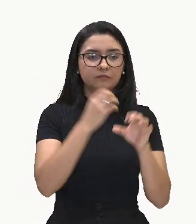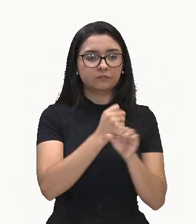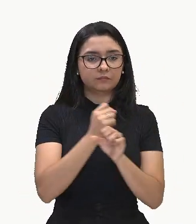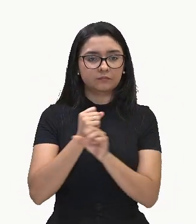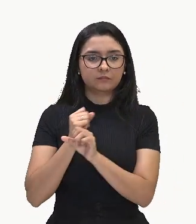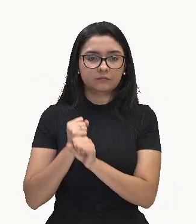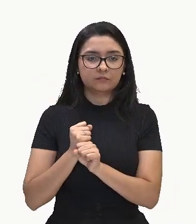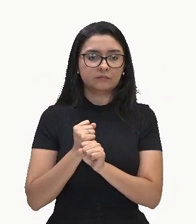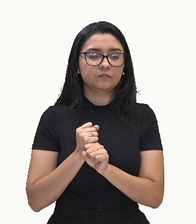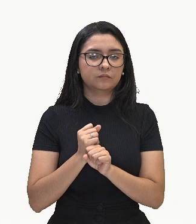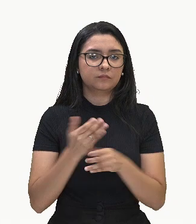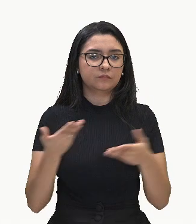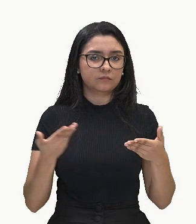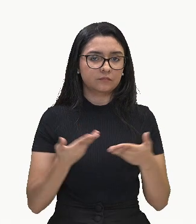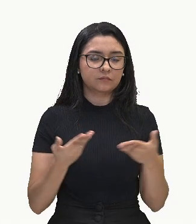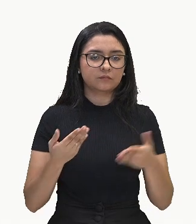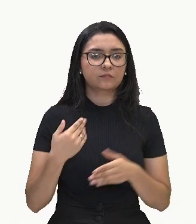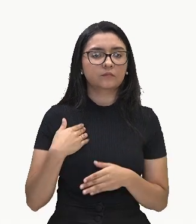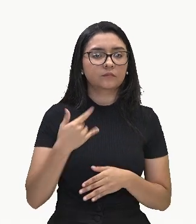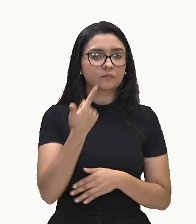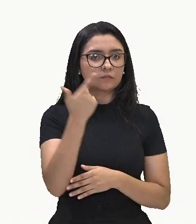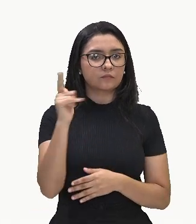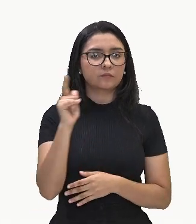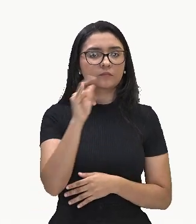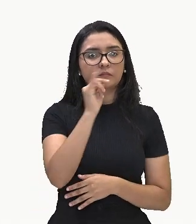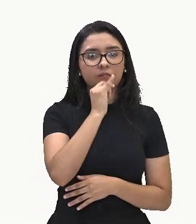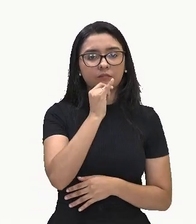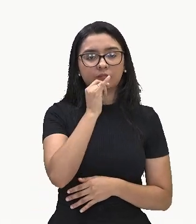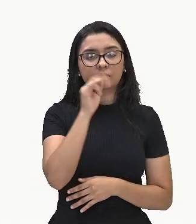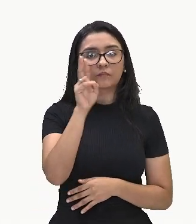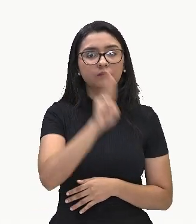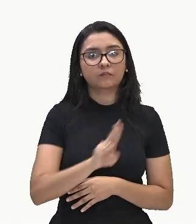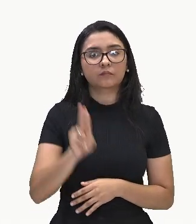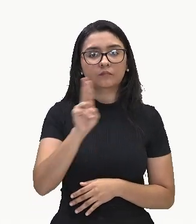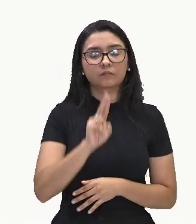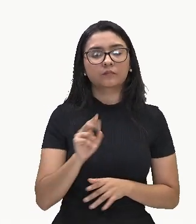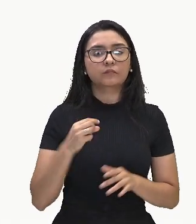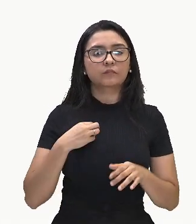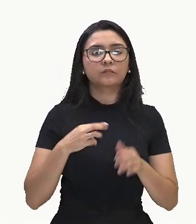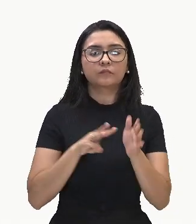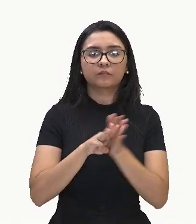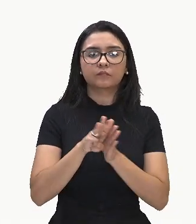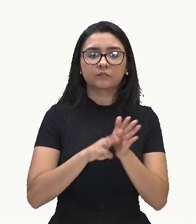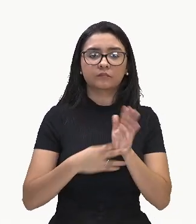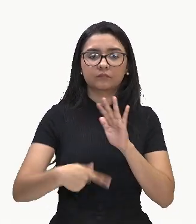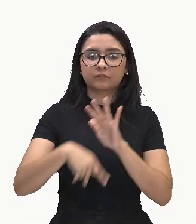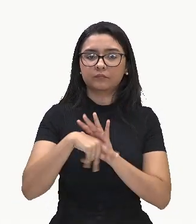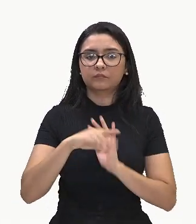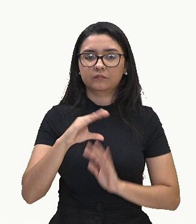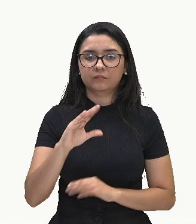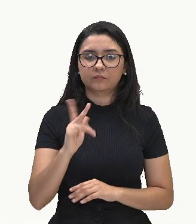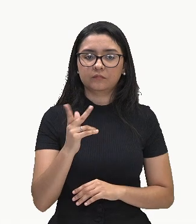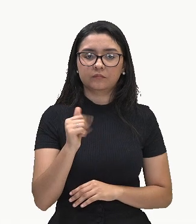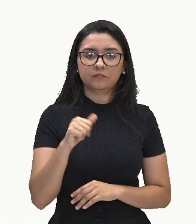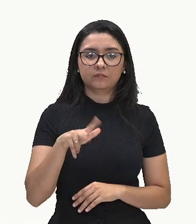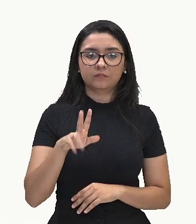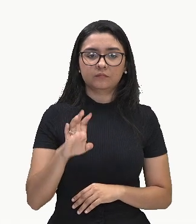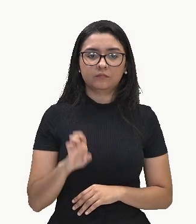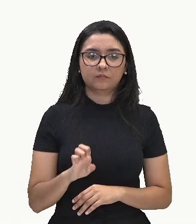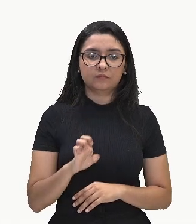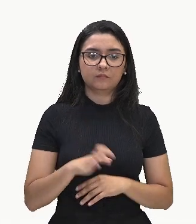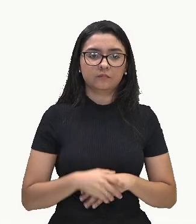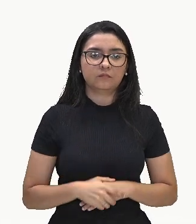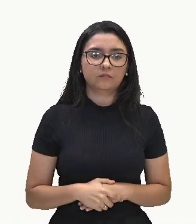aqui mais um exemplo utilizando o método da chave. vamos utilizar o método da chave,